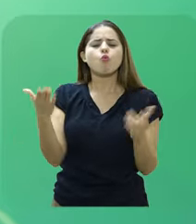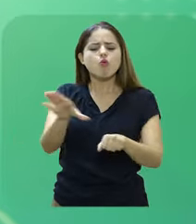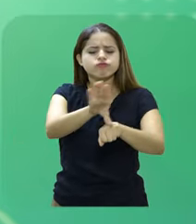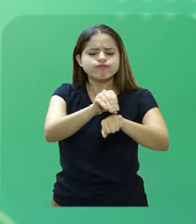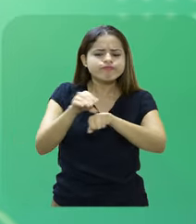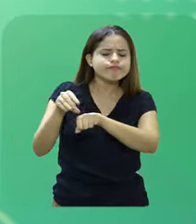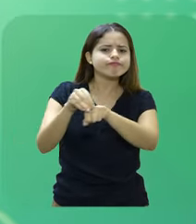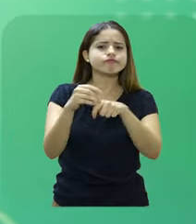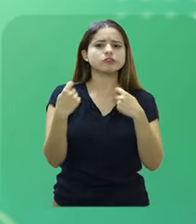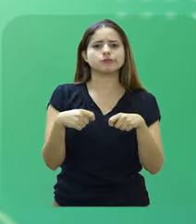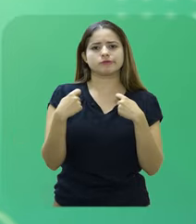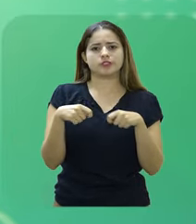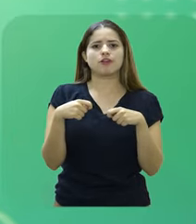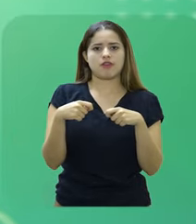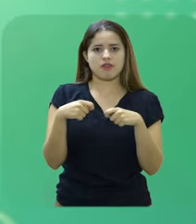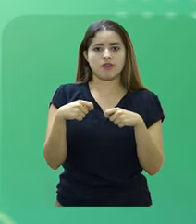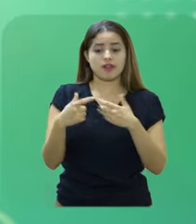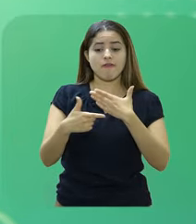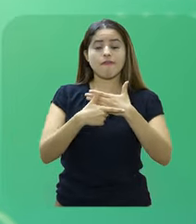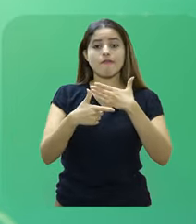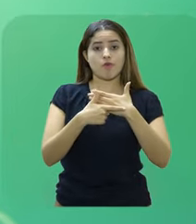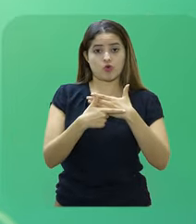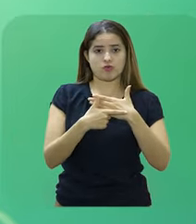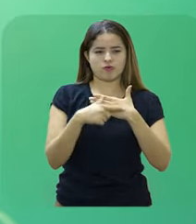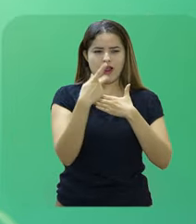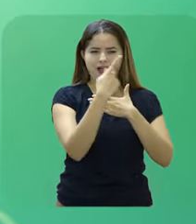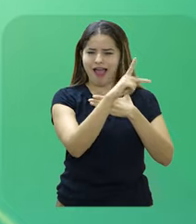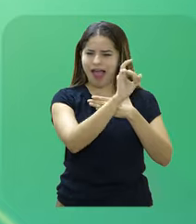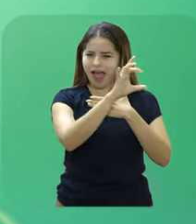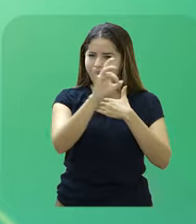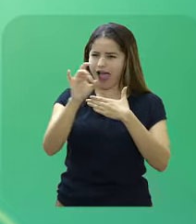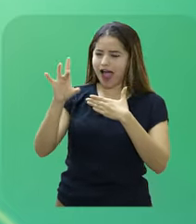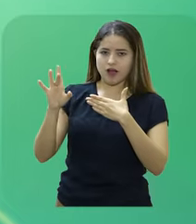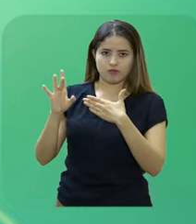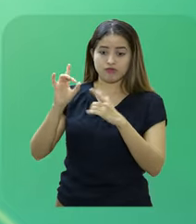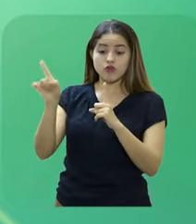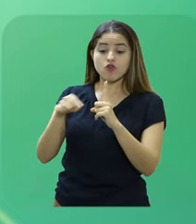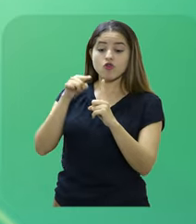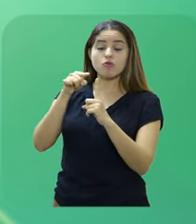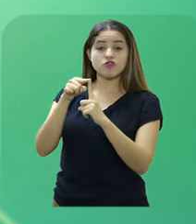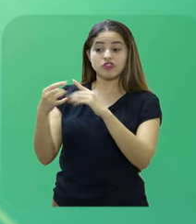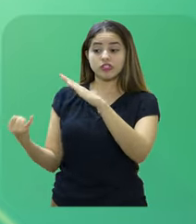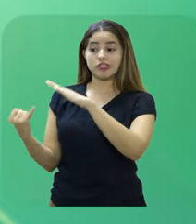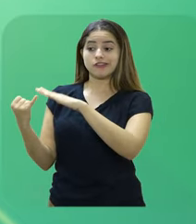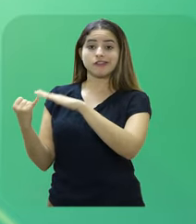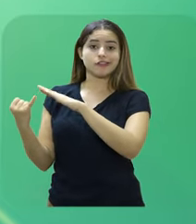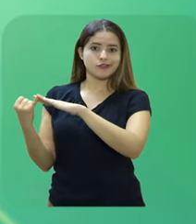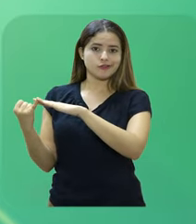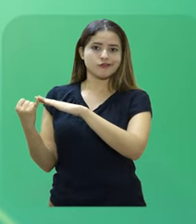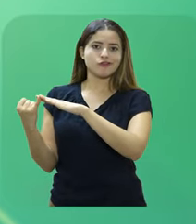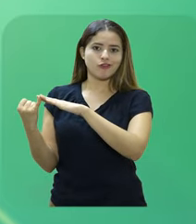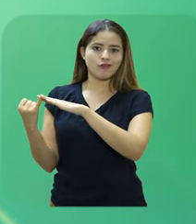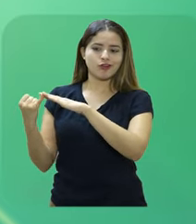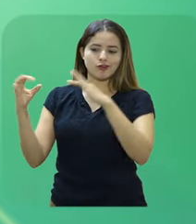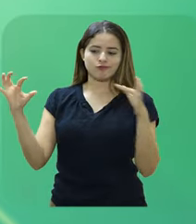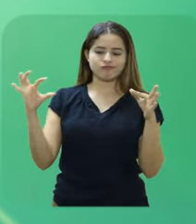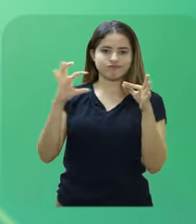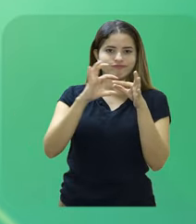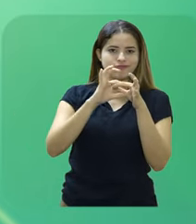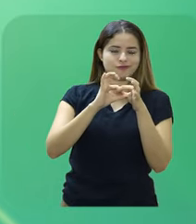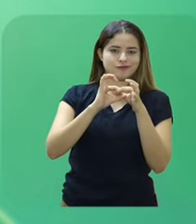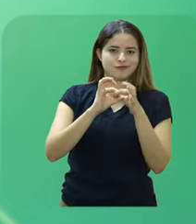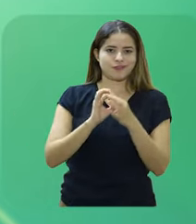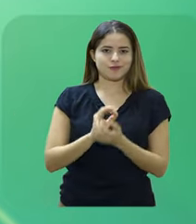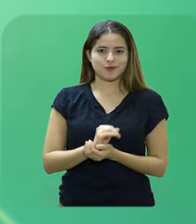relacionado ao cargo e função atrelado aos objetivos institucionais. Nessa etapa, vamos